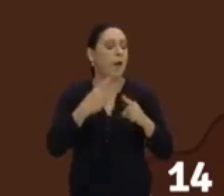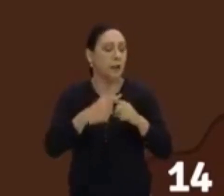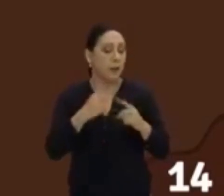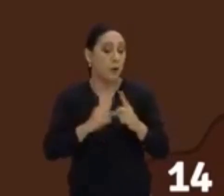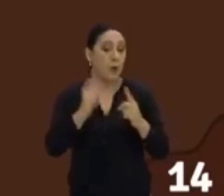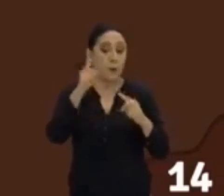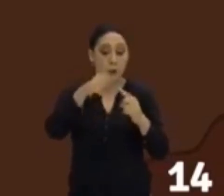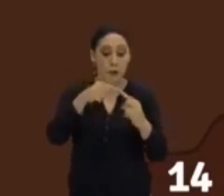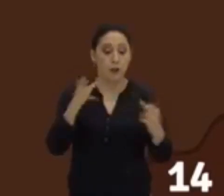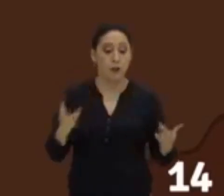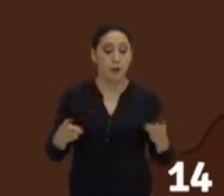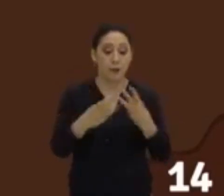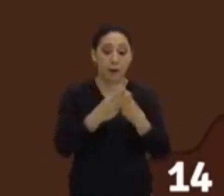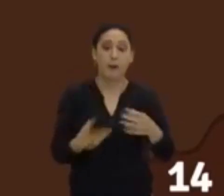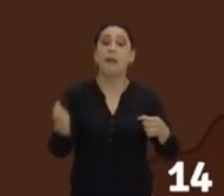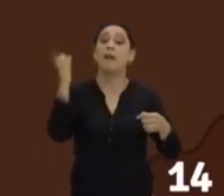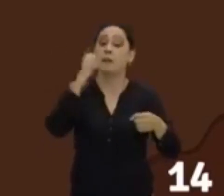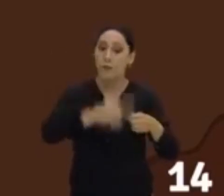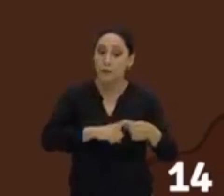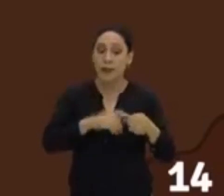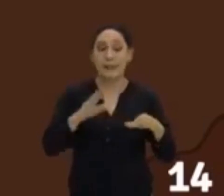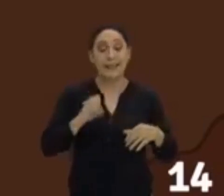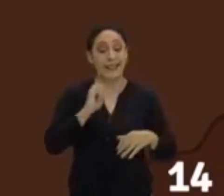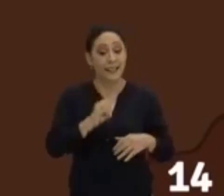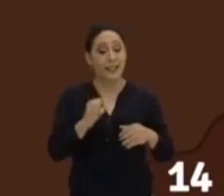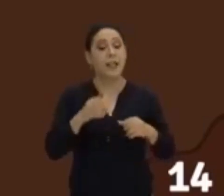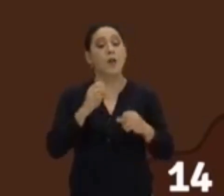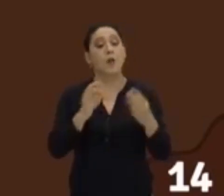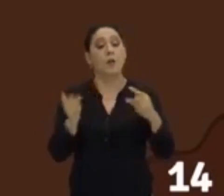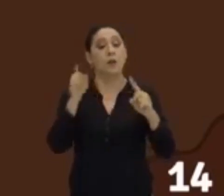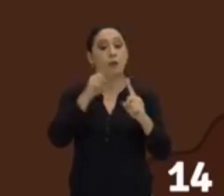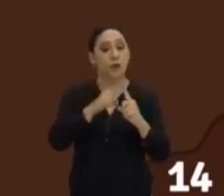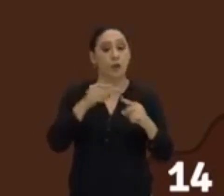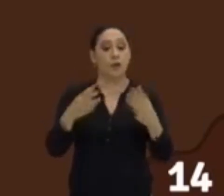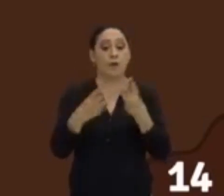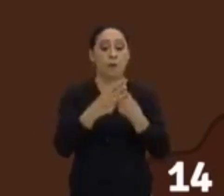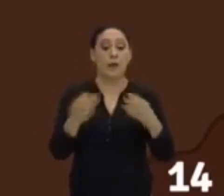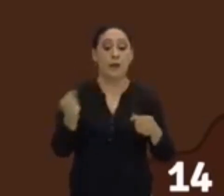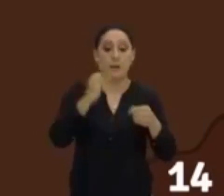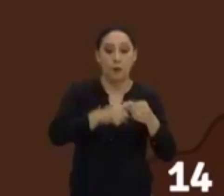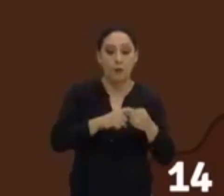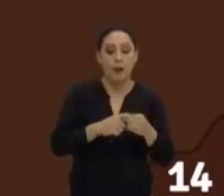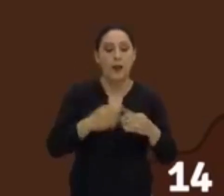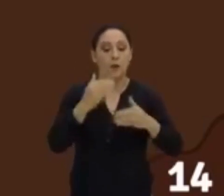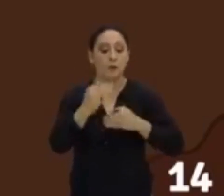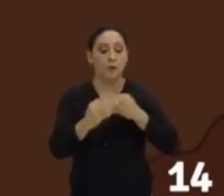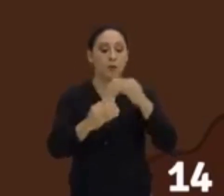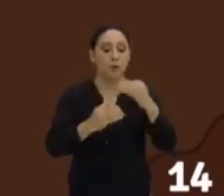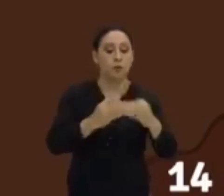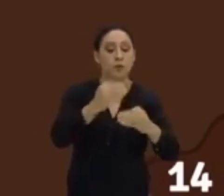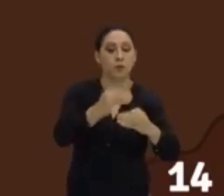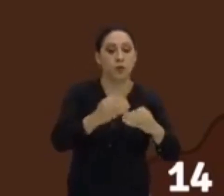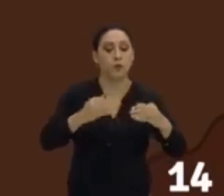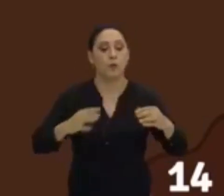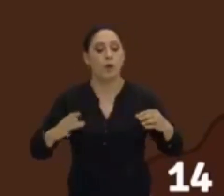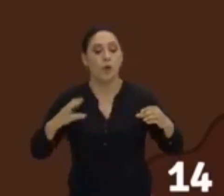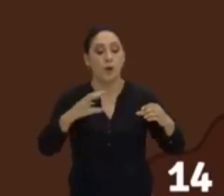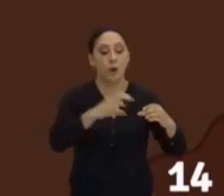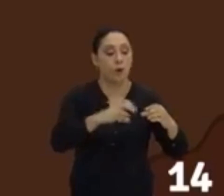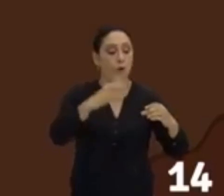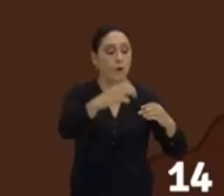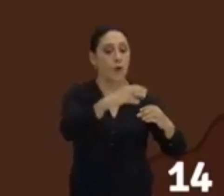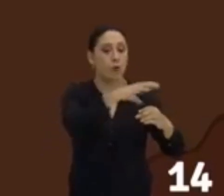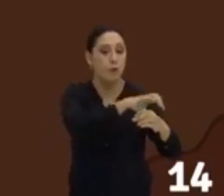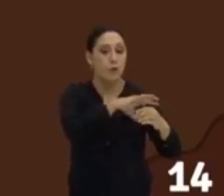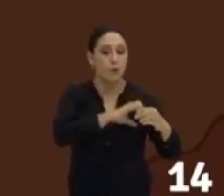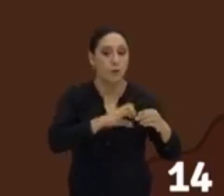objetivo deles era voltar. Se o objetivo deles era voltar, aos poucos, eles iam comprando propriedade dos